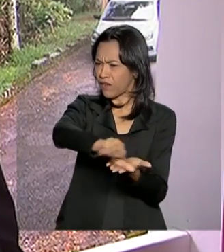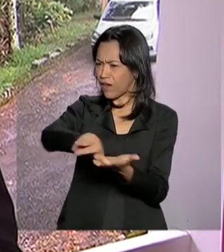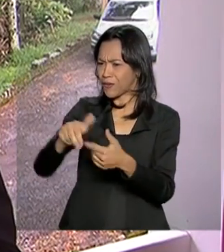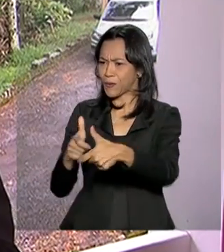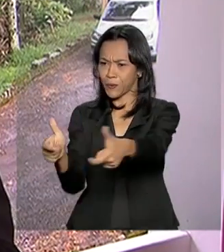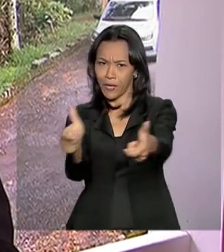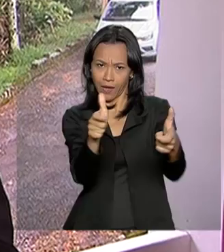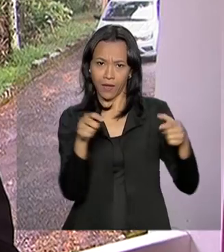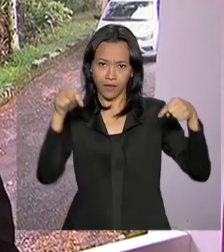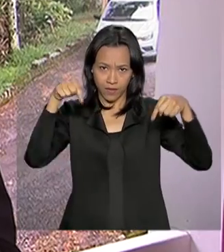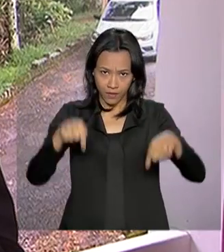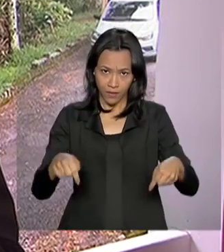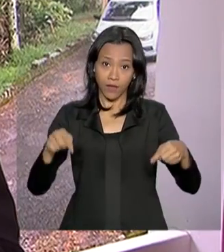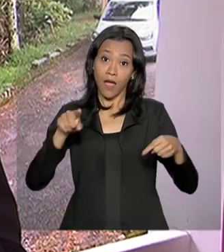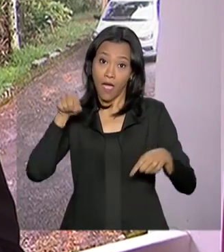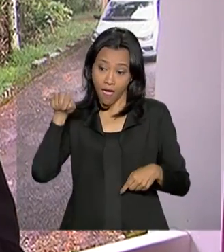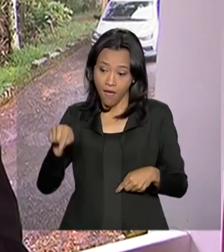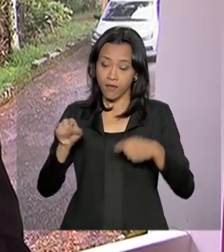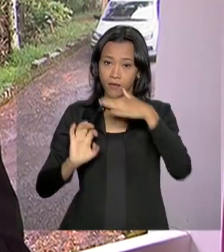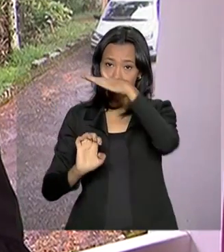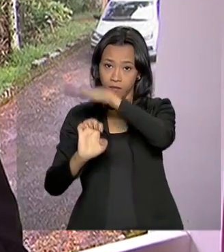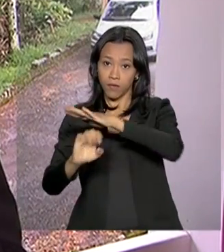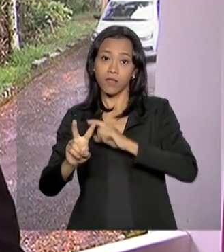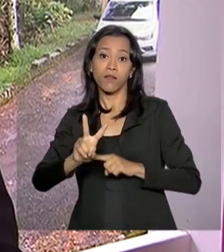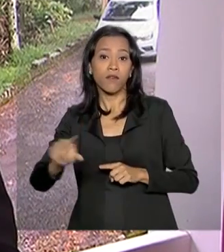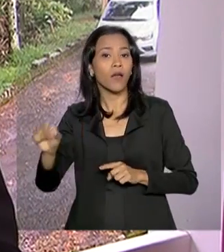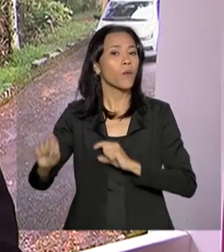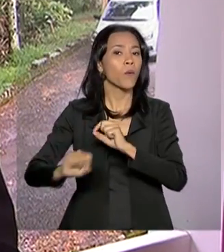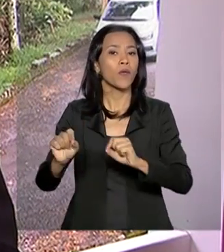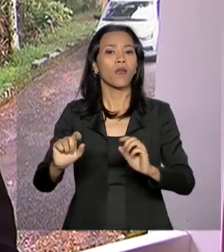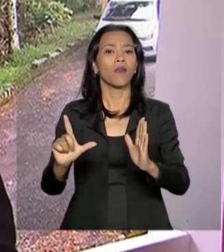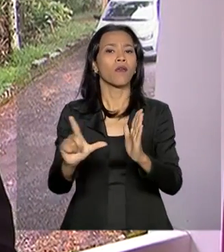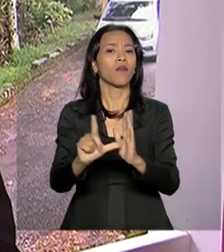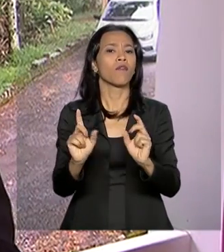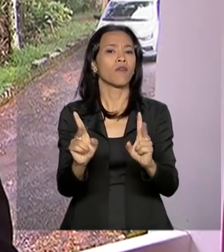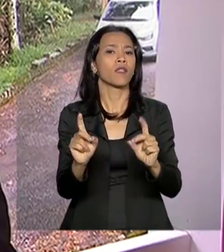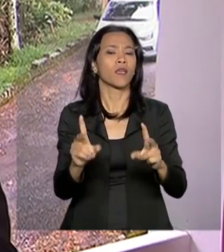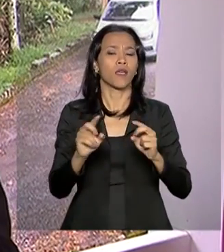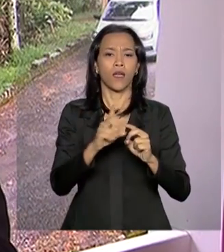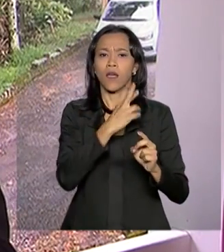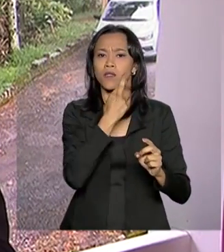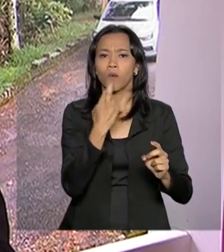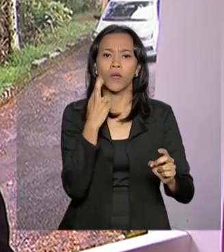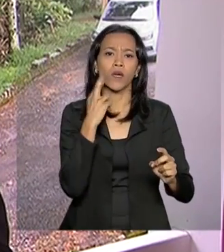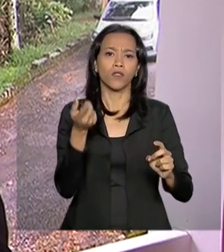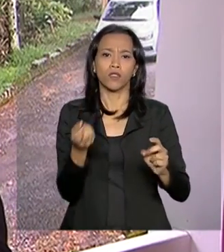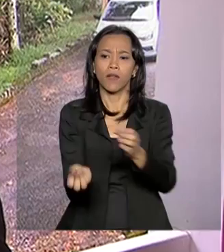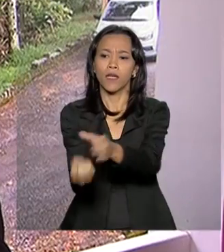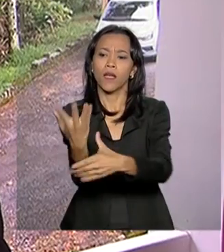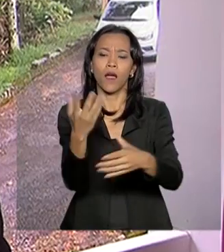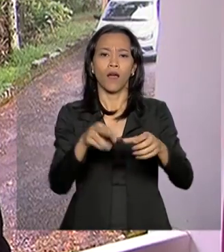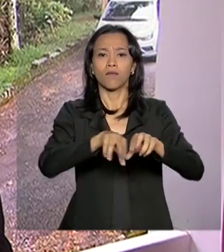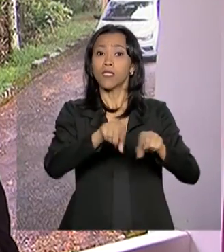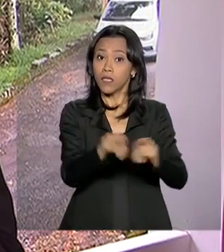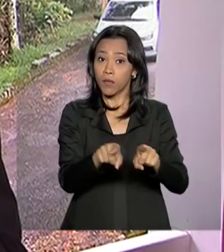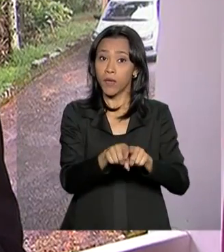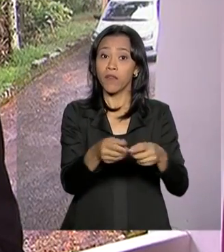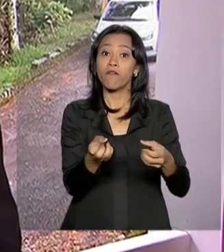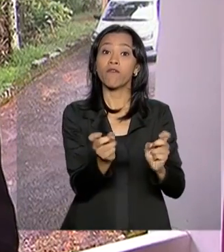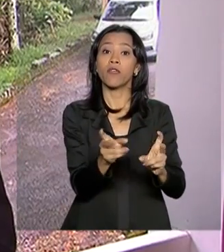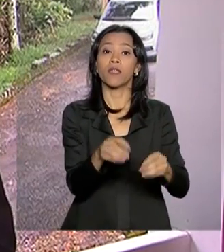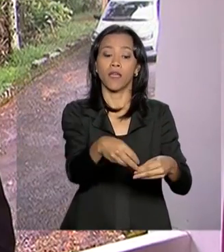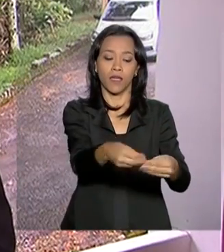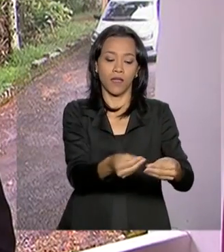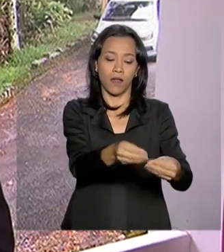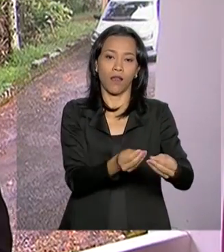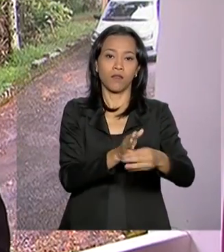parque. Essa empresa também vai explorar pontos comerciais, restaurantes e também vai ser responsável pela venda de ingressos aqui para o